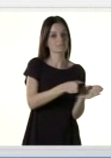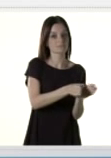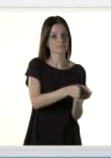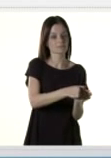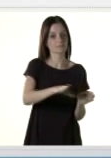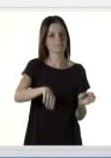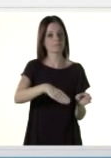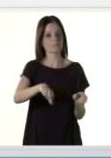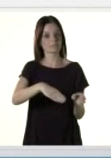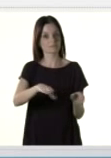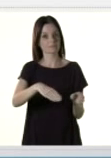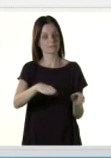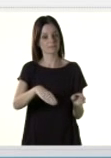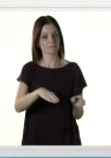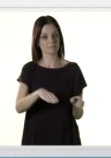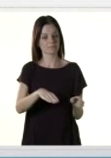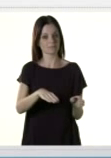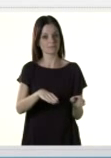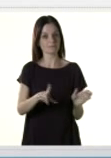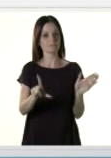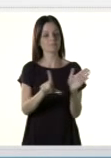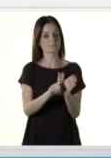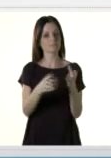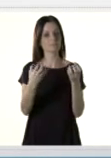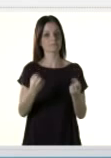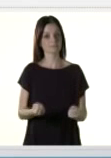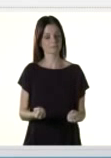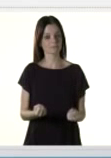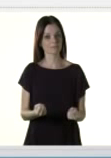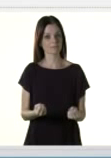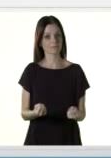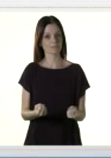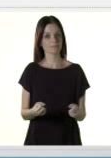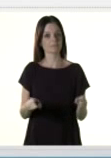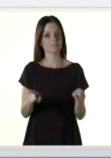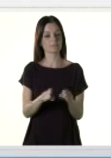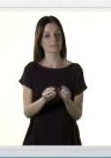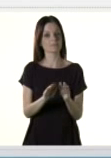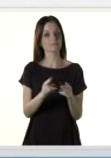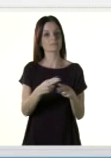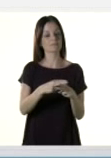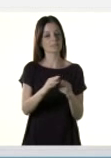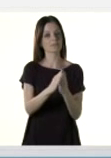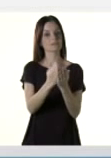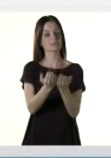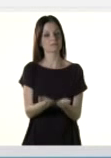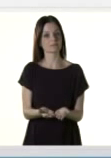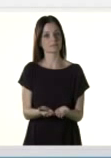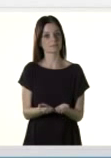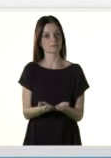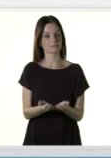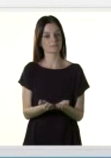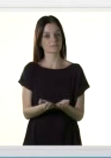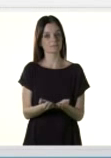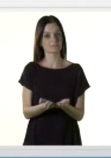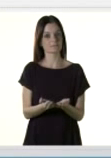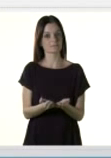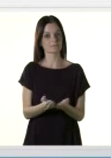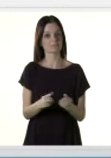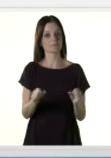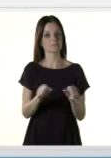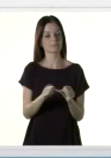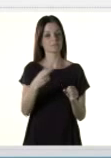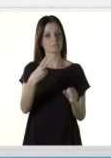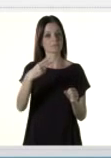validade como documento de identidade. Carteira de Trabalho e Previdência Social, emitida após 27 de